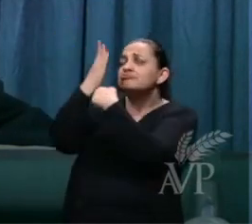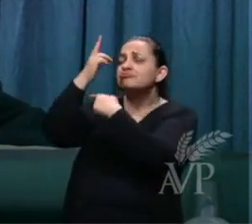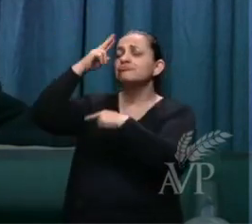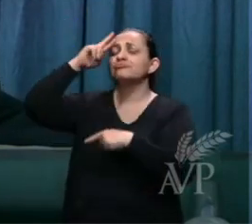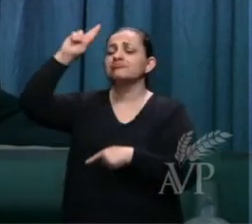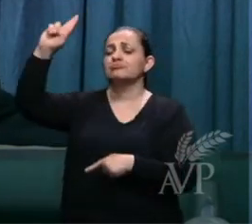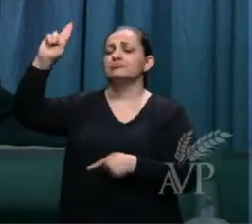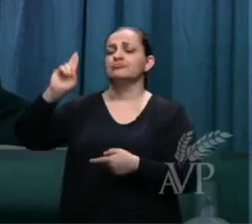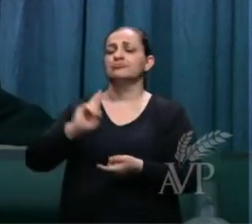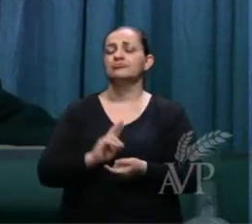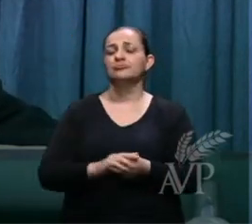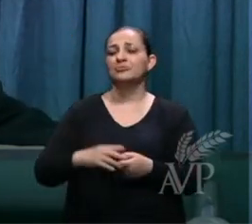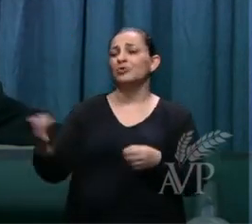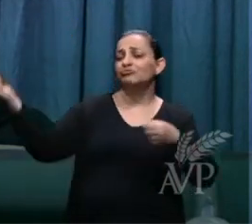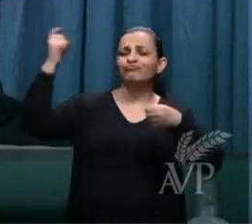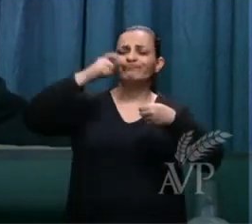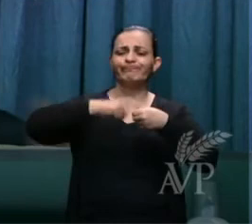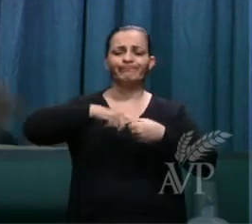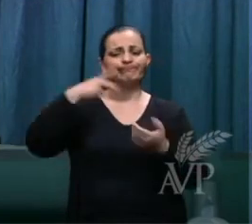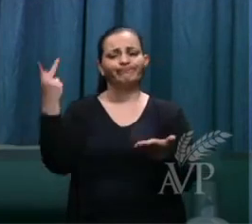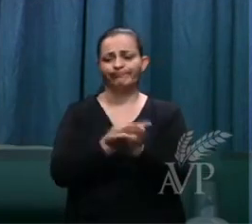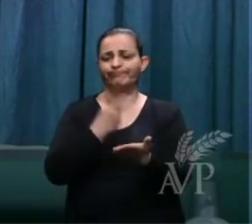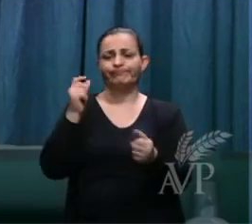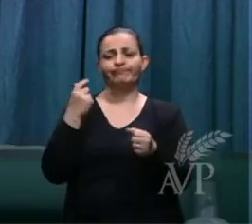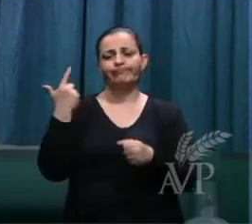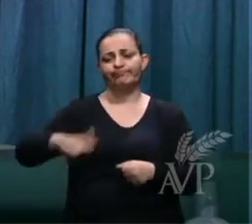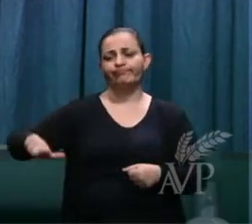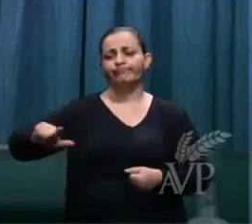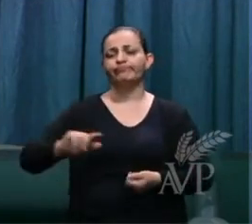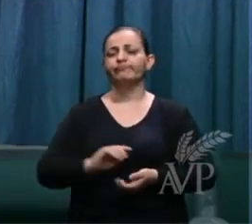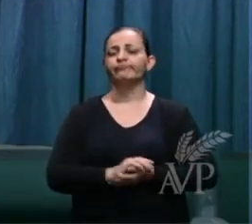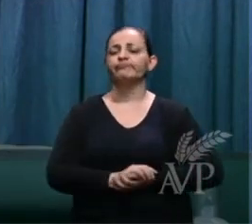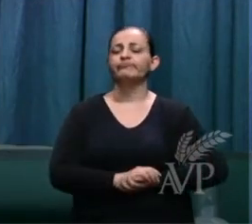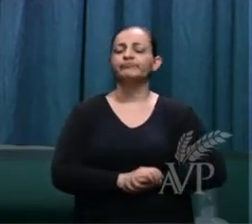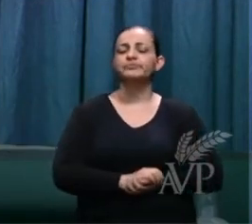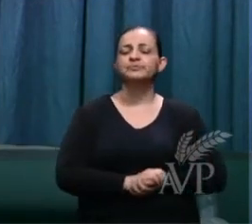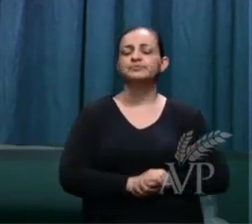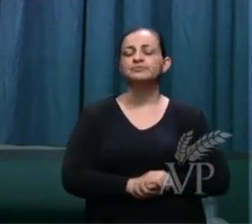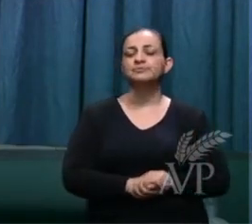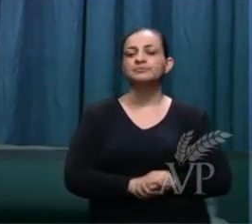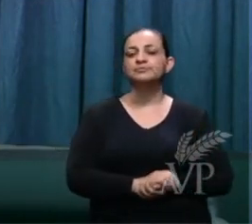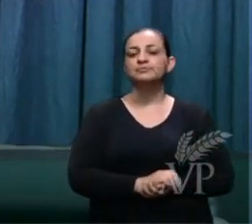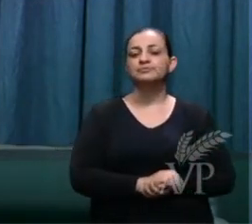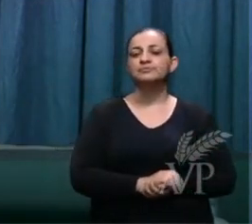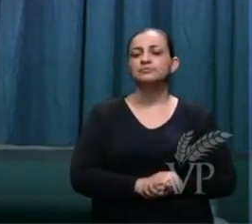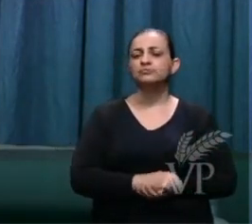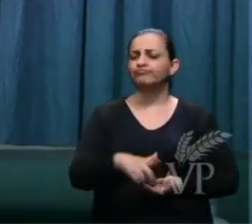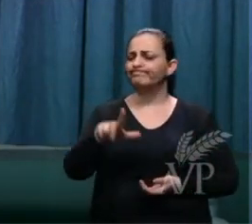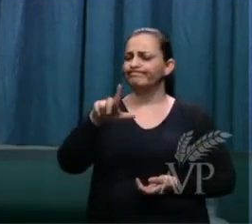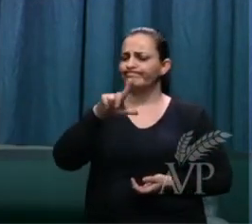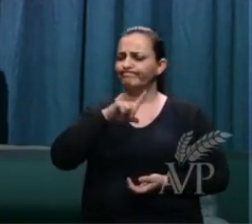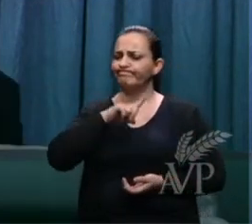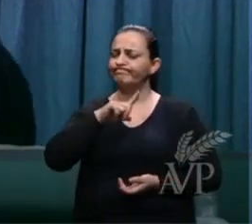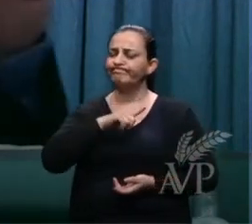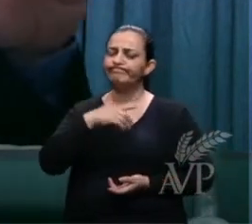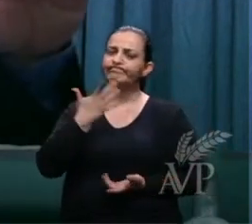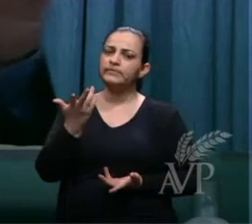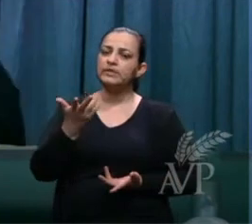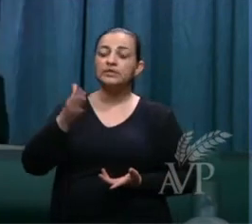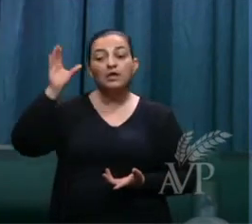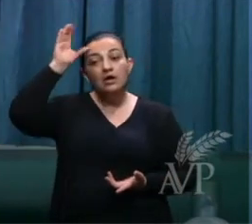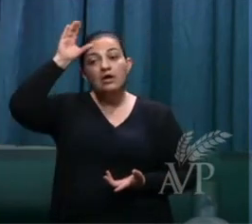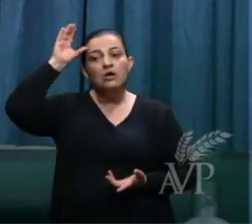a não voltar a fazer essas mesmas coisas ter vamos dizer uma